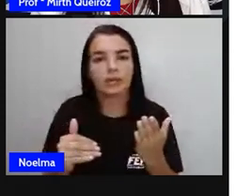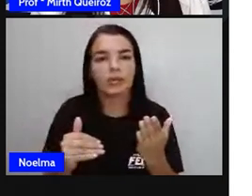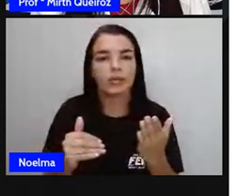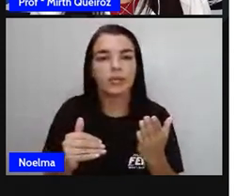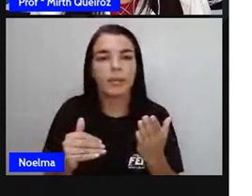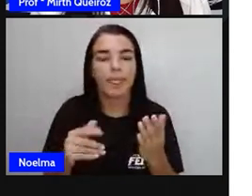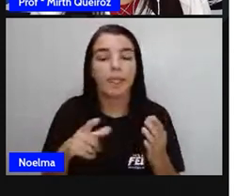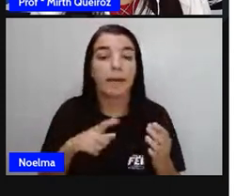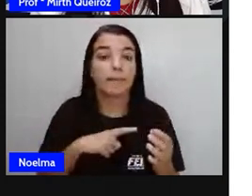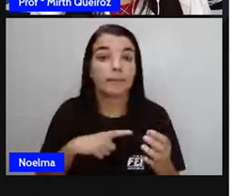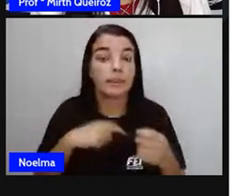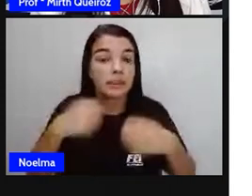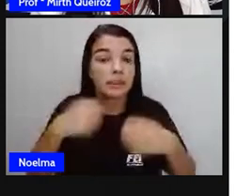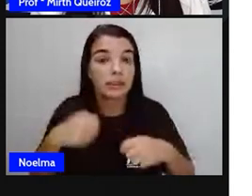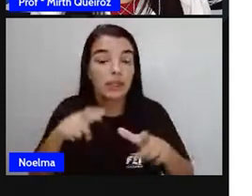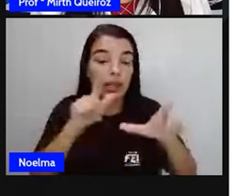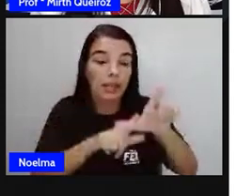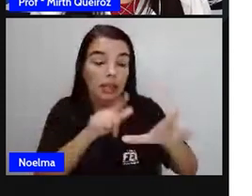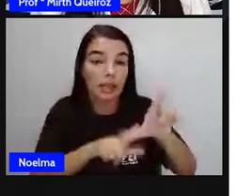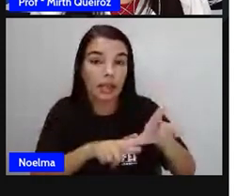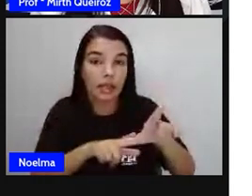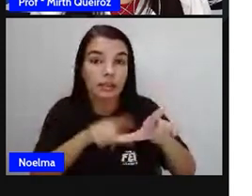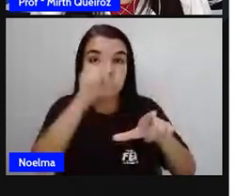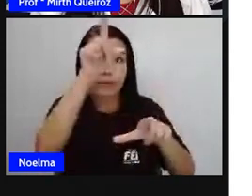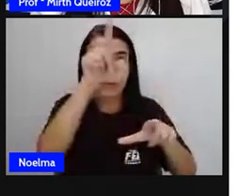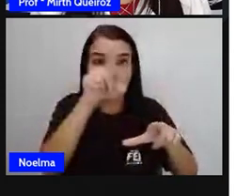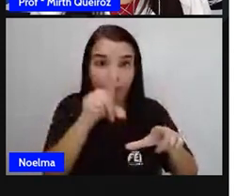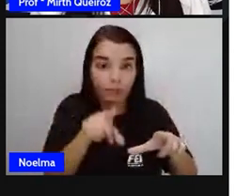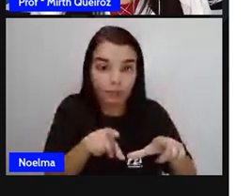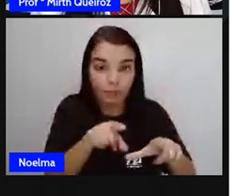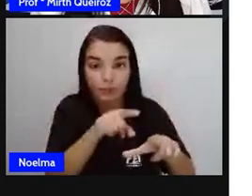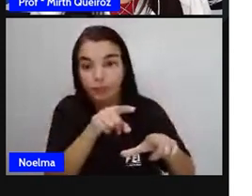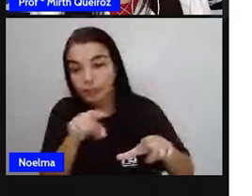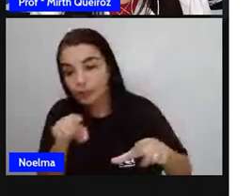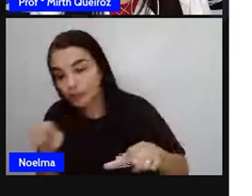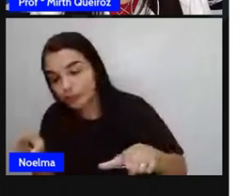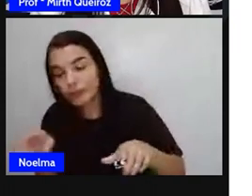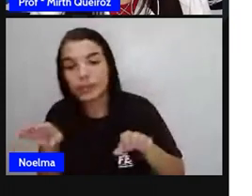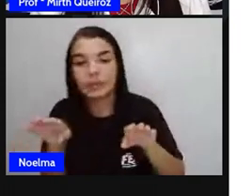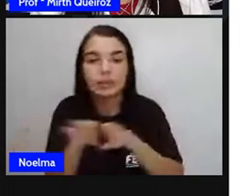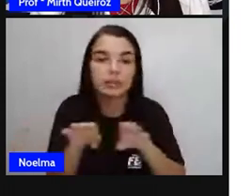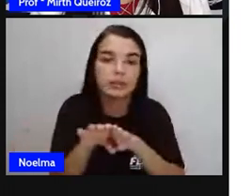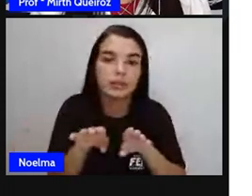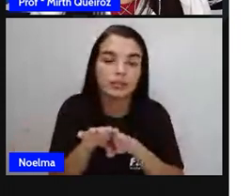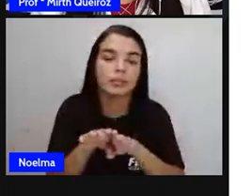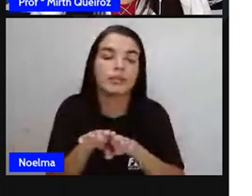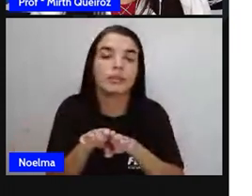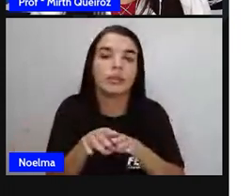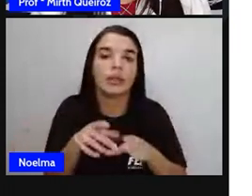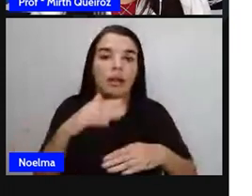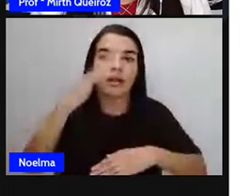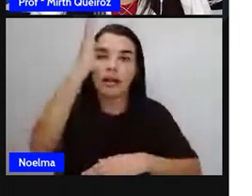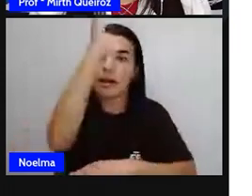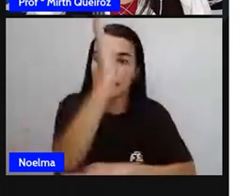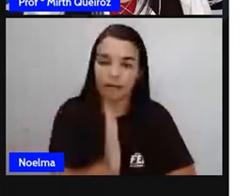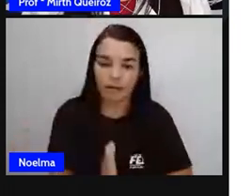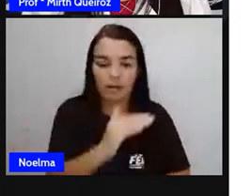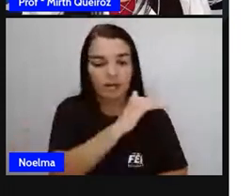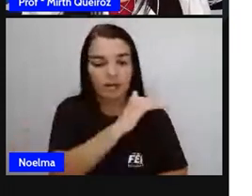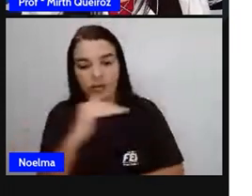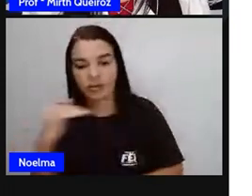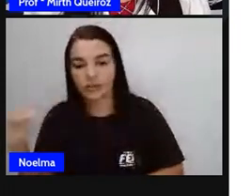letras e números e andar na vertical e na horizontal.